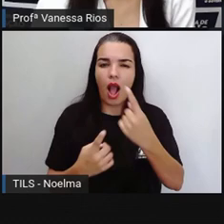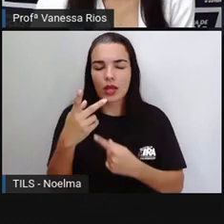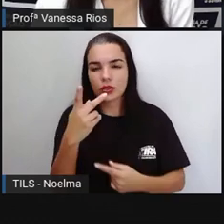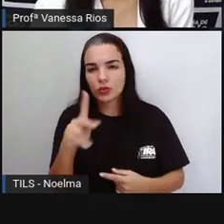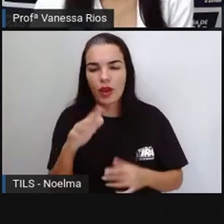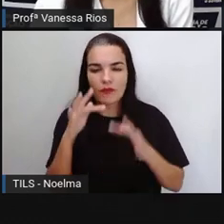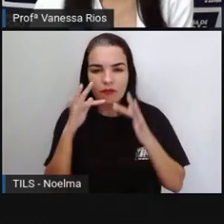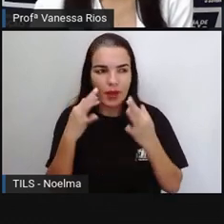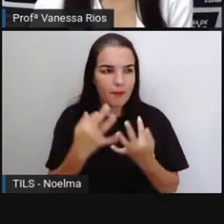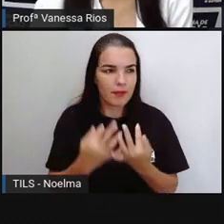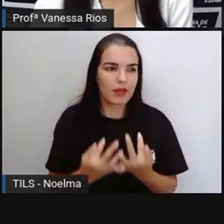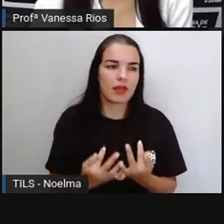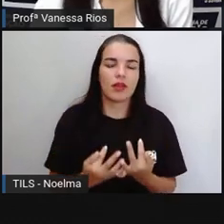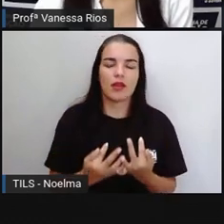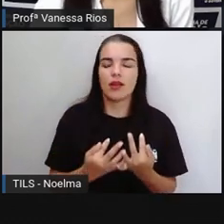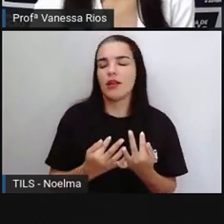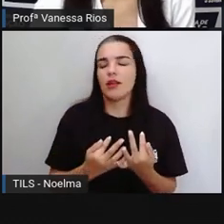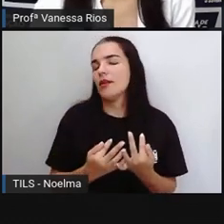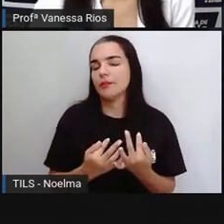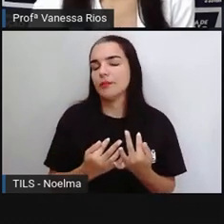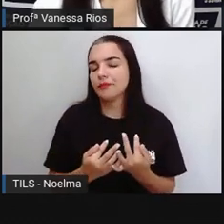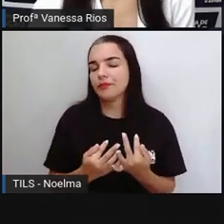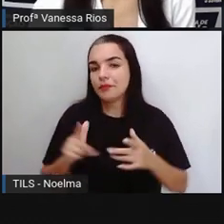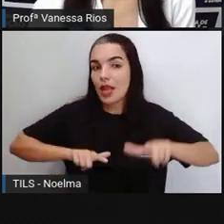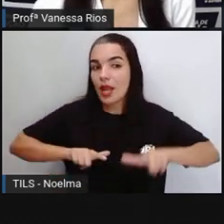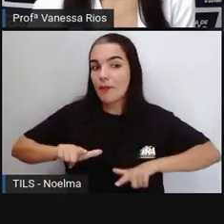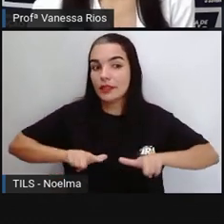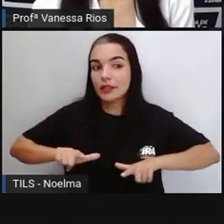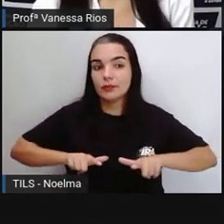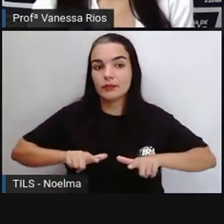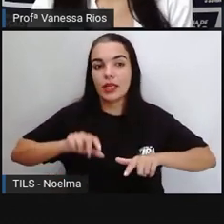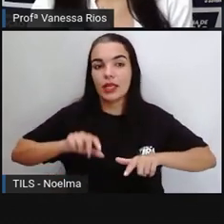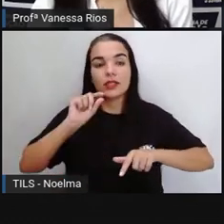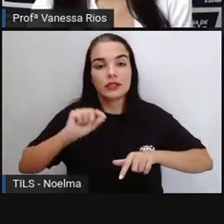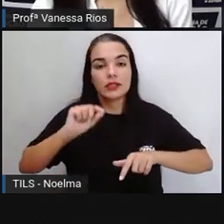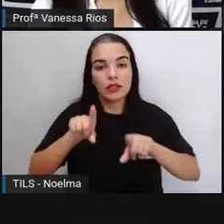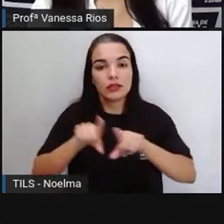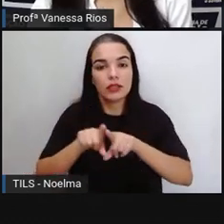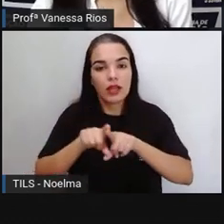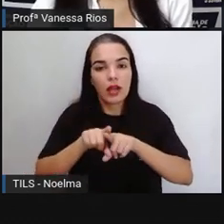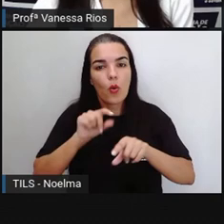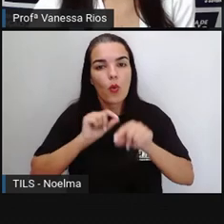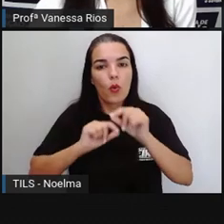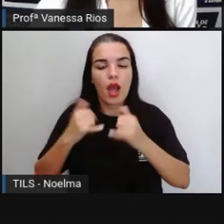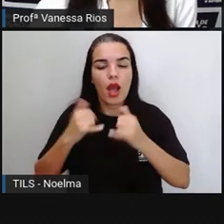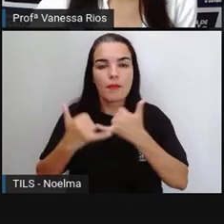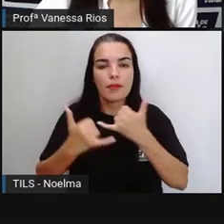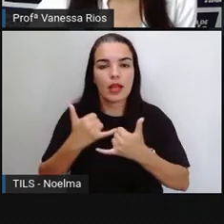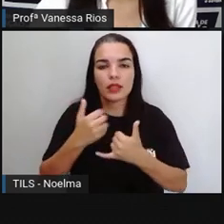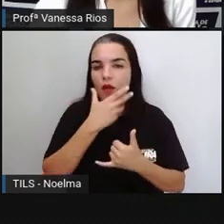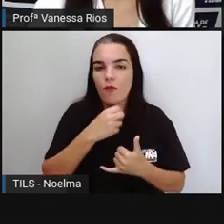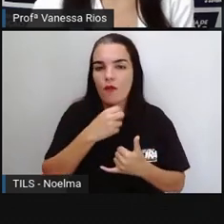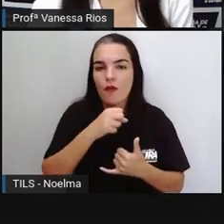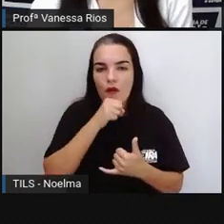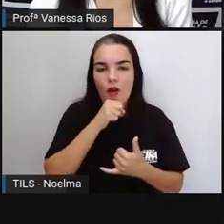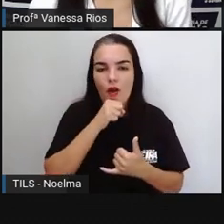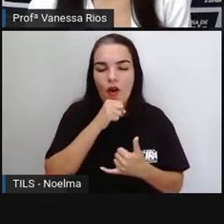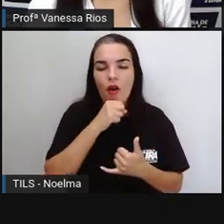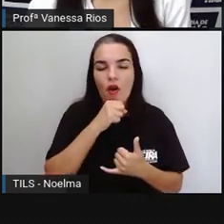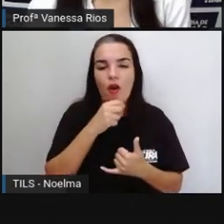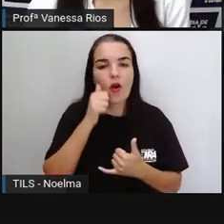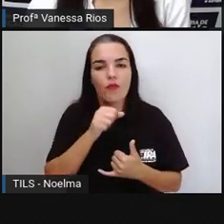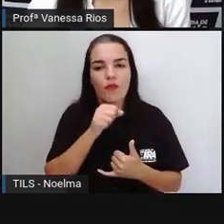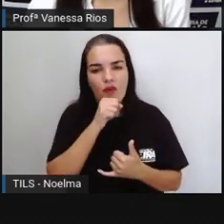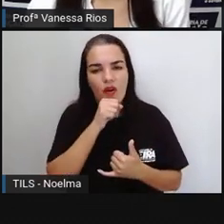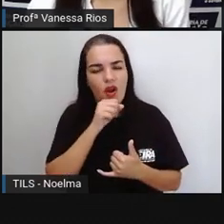irmãos, irmãs, primos. que fazem parte também das brincadeiras que sua avó ou seu avô brincavam, que seu